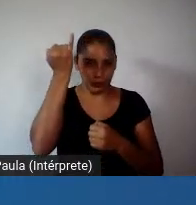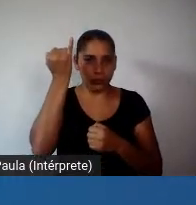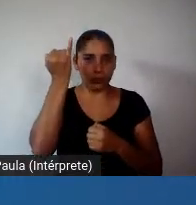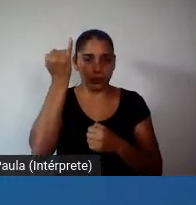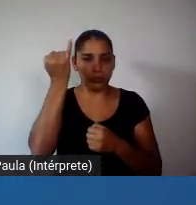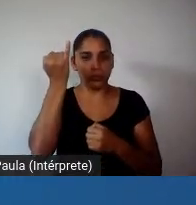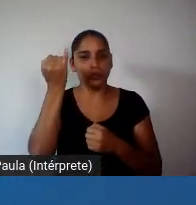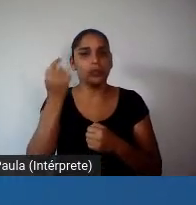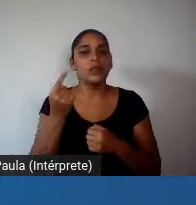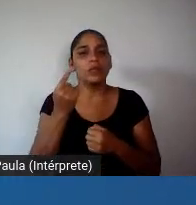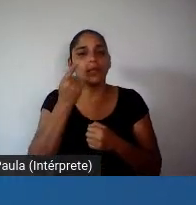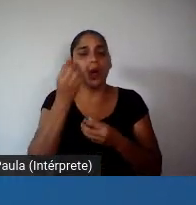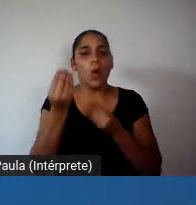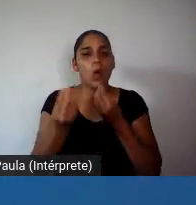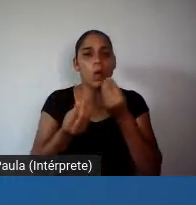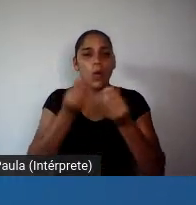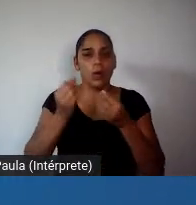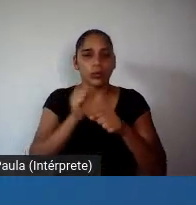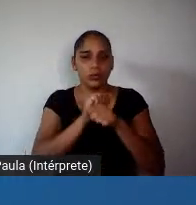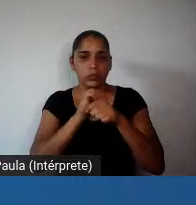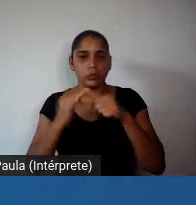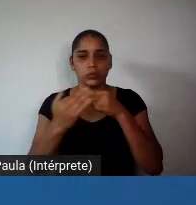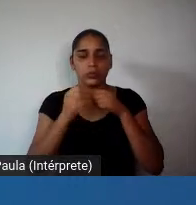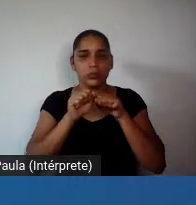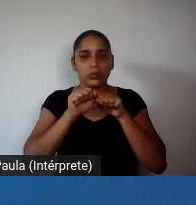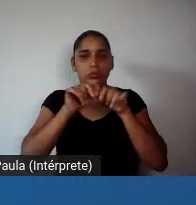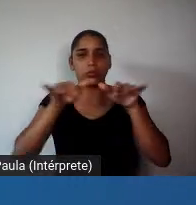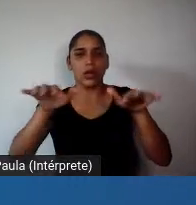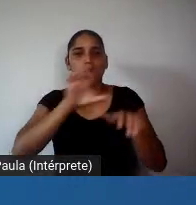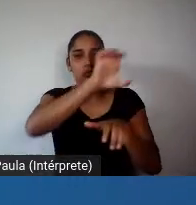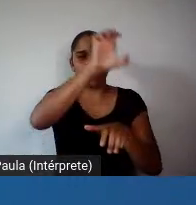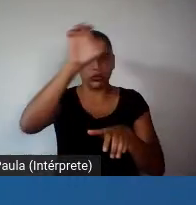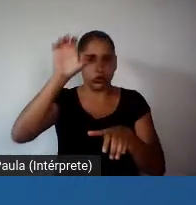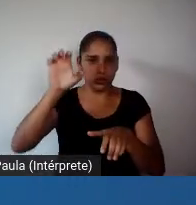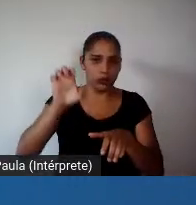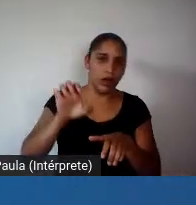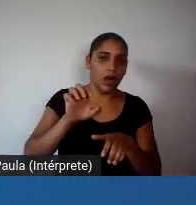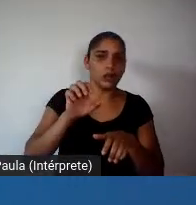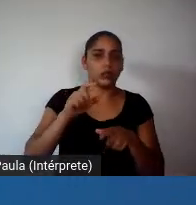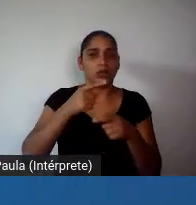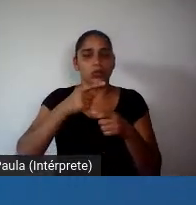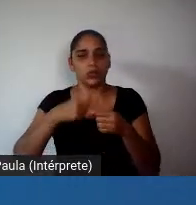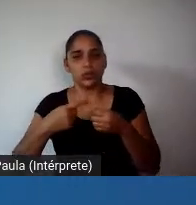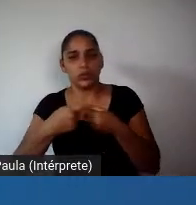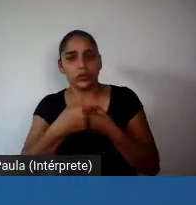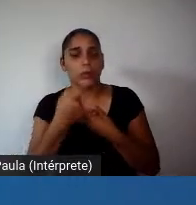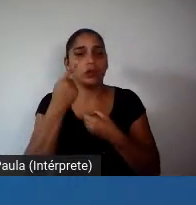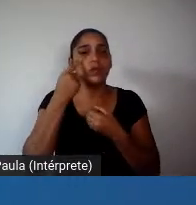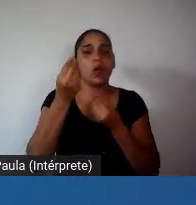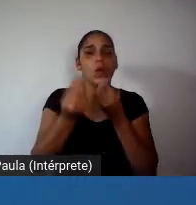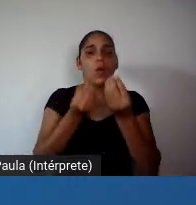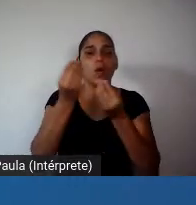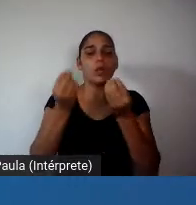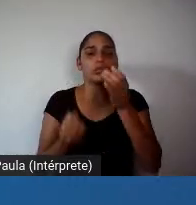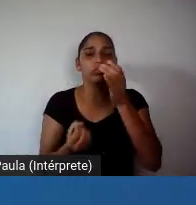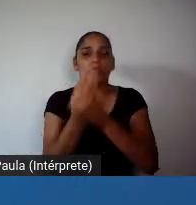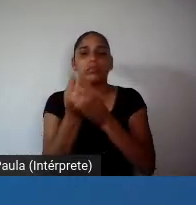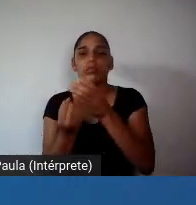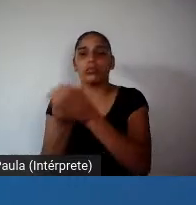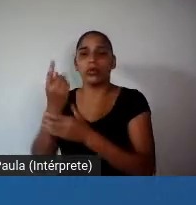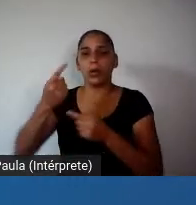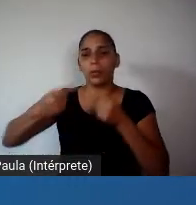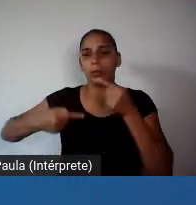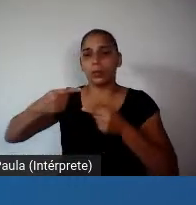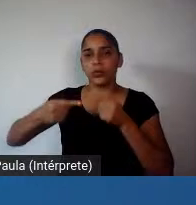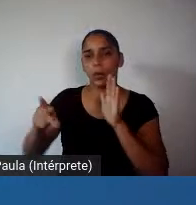a nível de, a gestão da pandemia, estados, municipais, né, municípios que passam a criar suas próprias políticas, né,